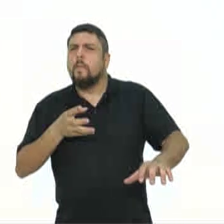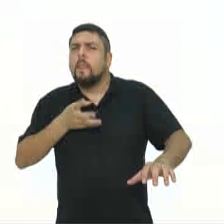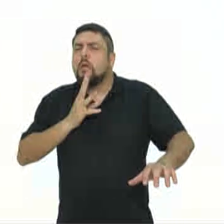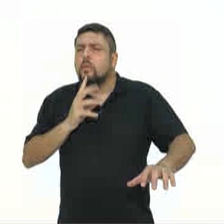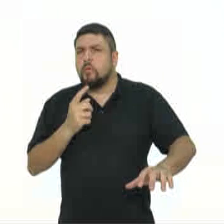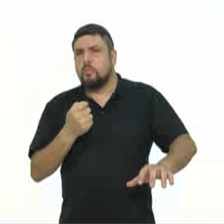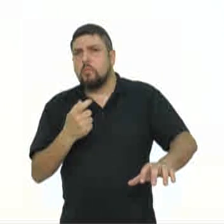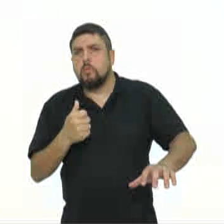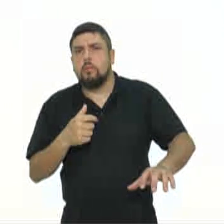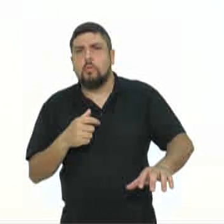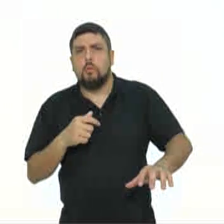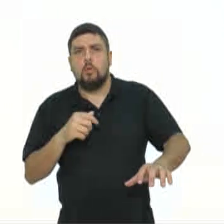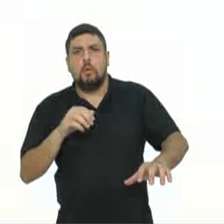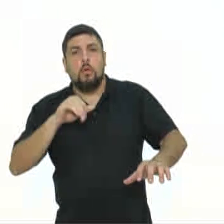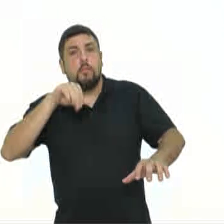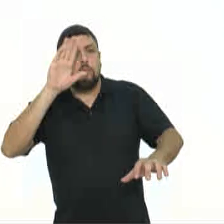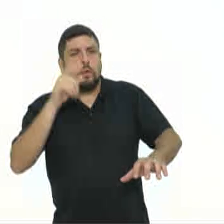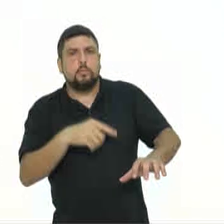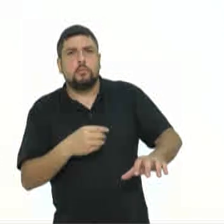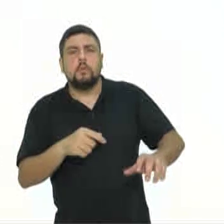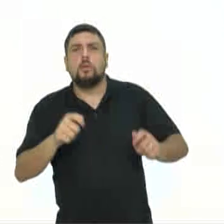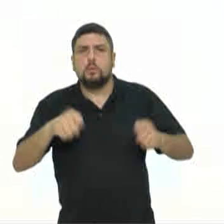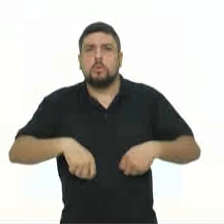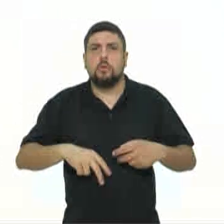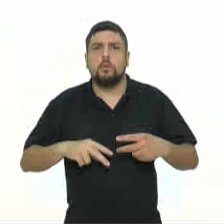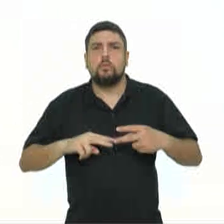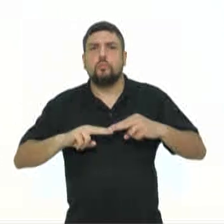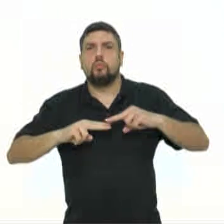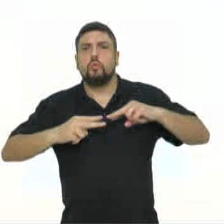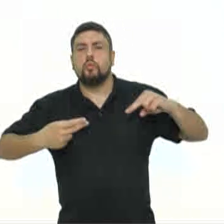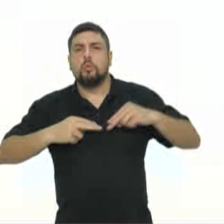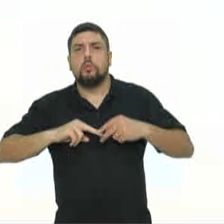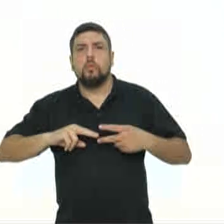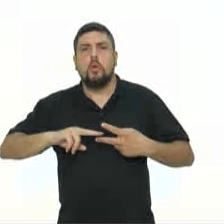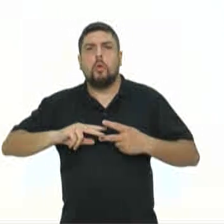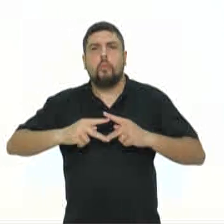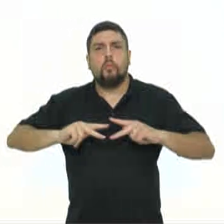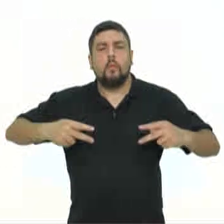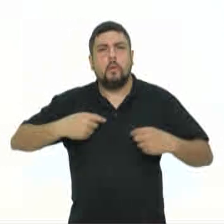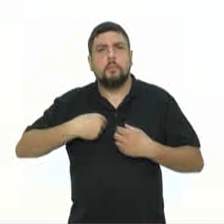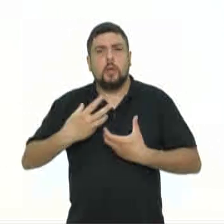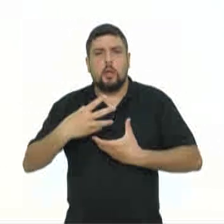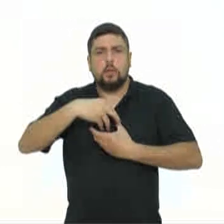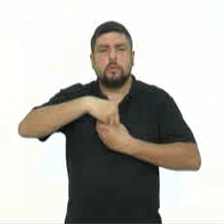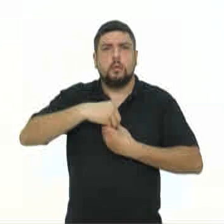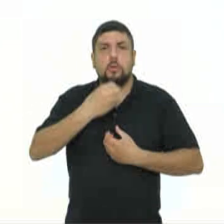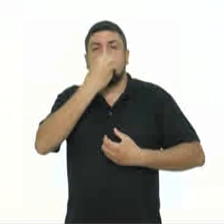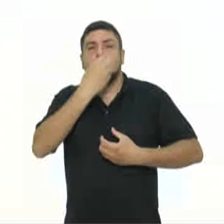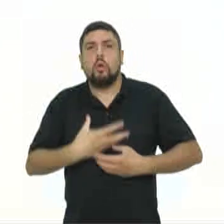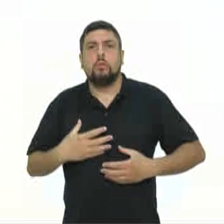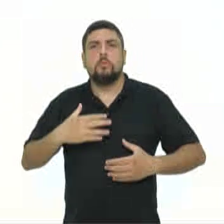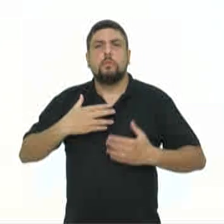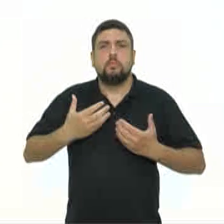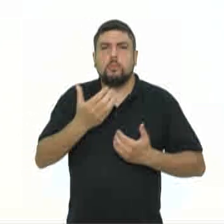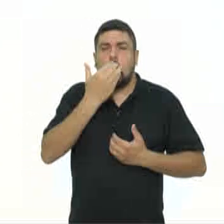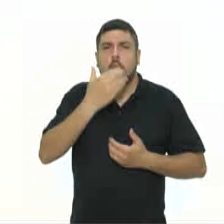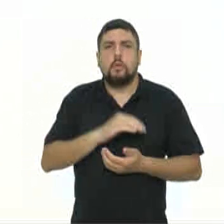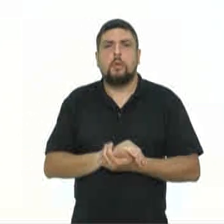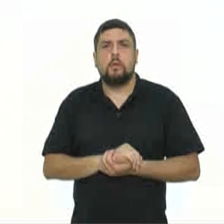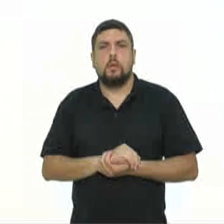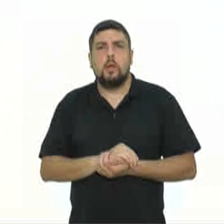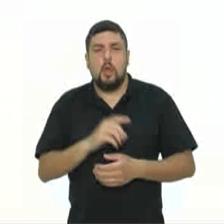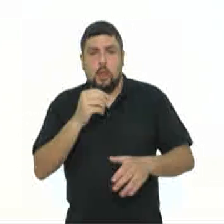mas com enorme potencial nutritivo, as panques. O termo criado pelo biólogo Valdely Knubb diz respeito a plantas